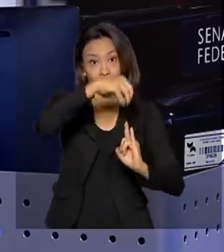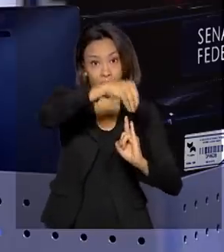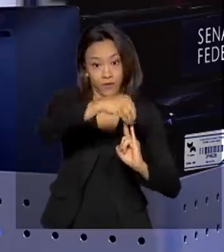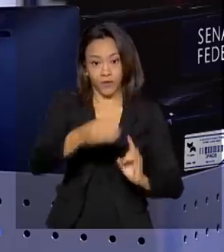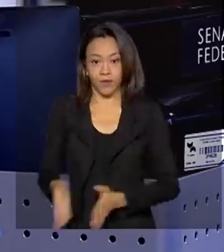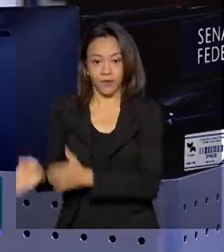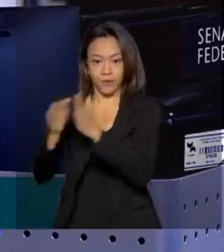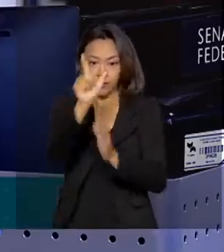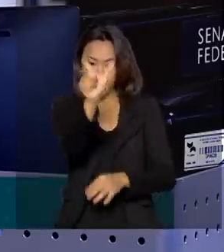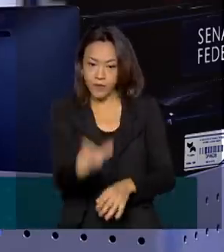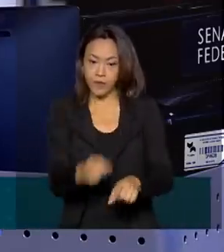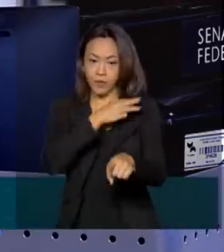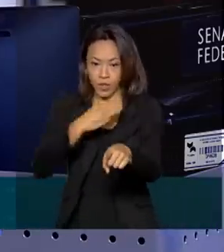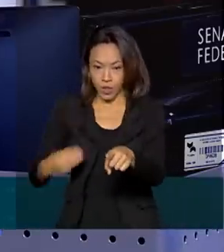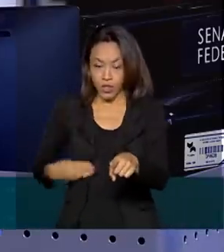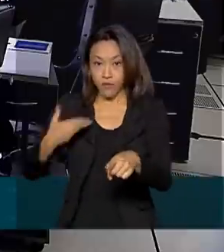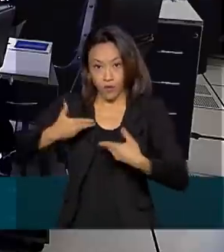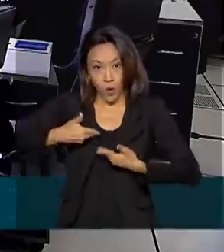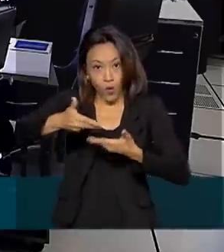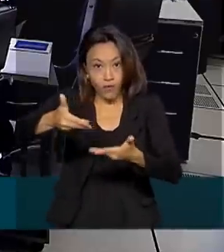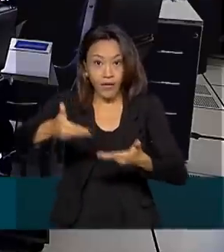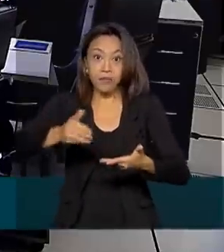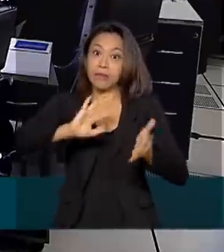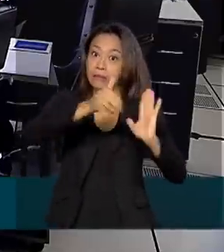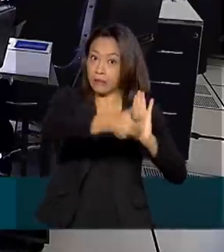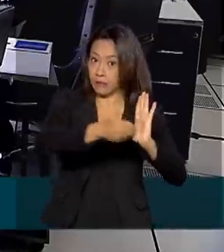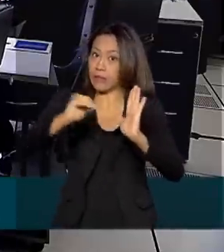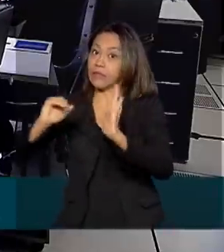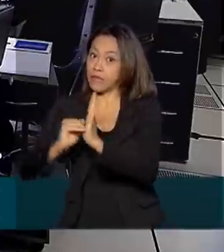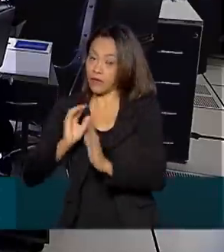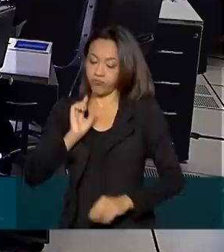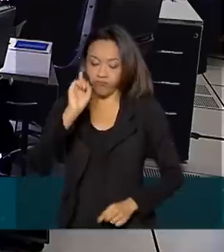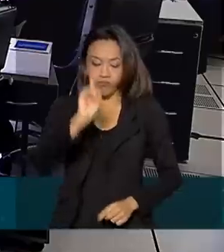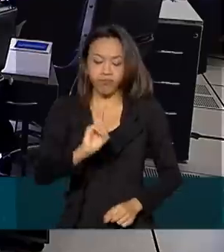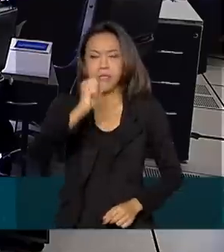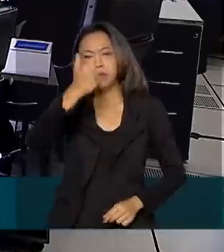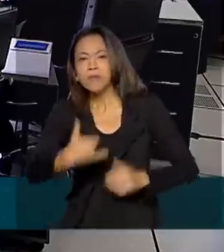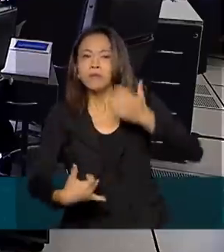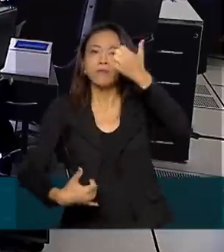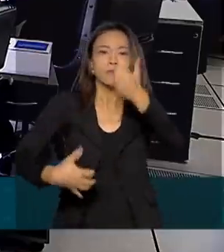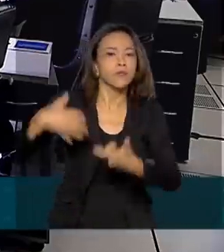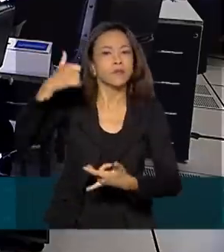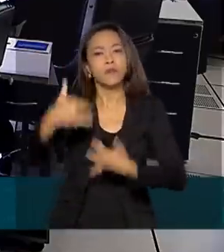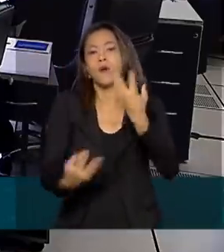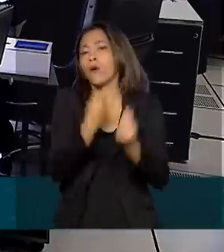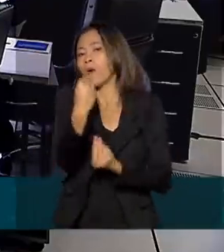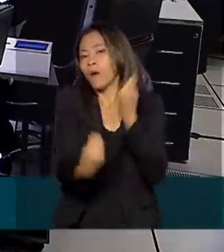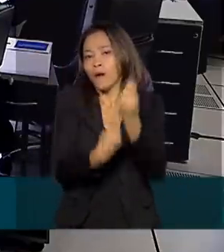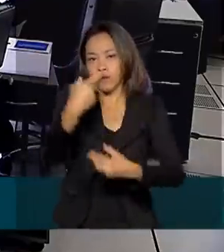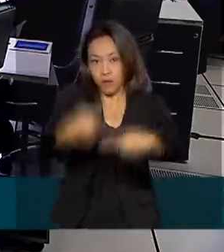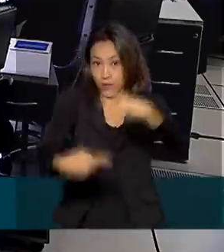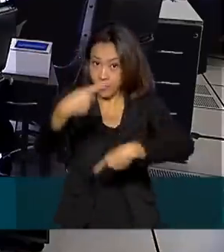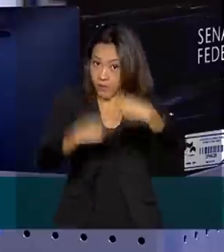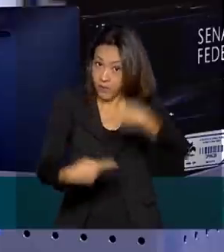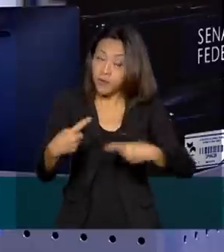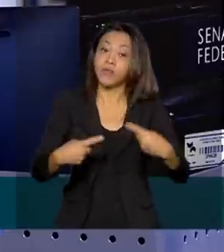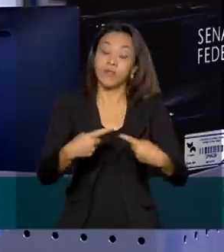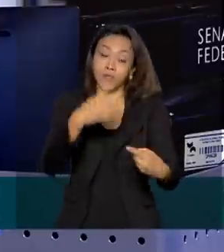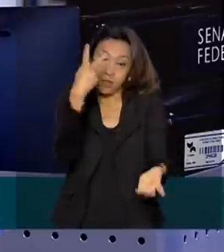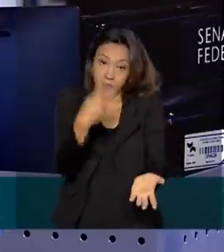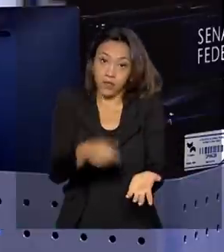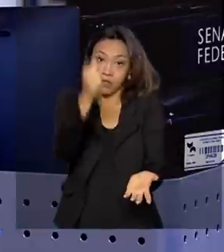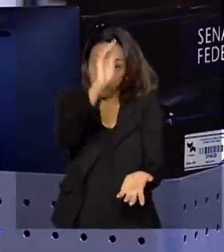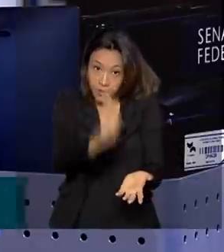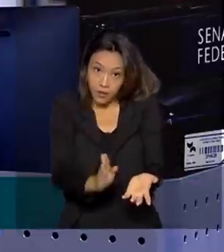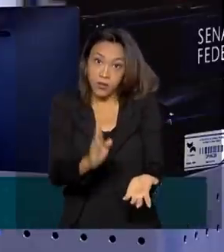convidado pela Câmara e pelo Senado para falar sobre as prioridades da política externa brasileira em 2021 e